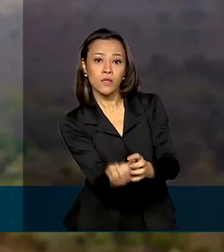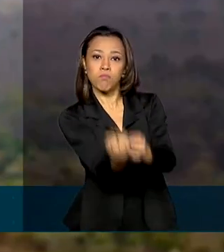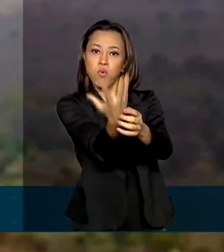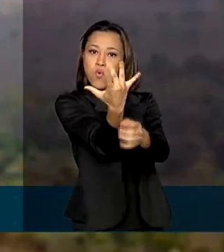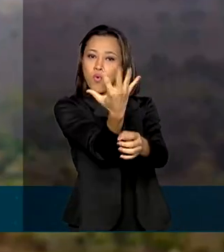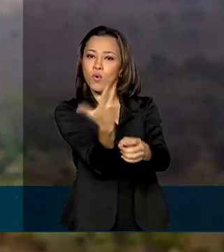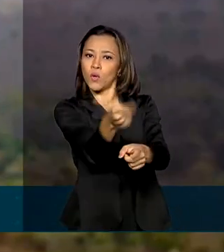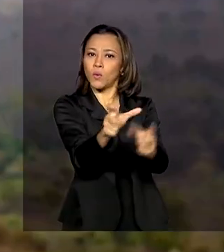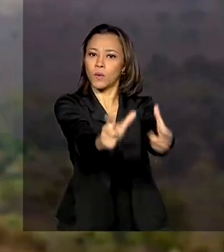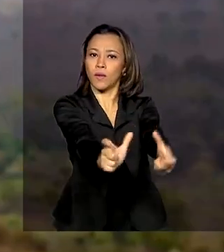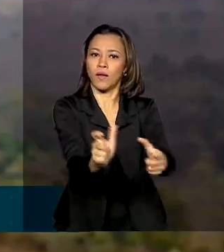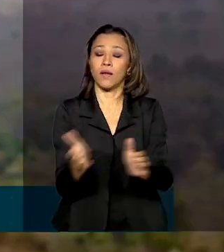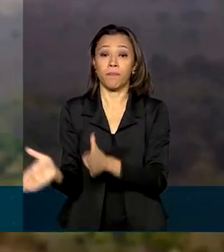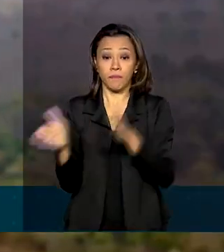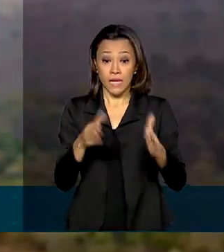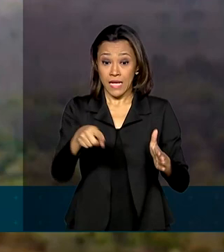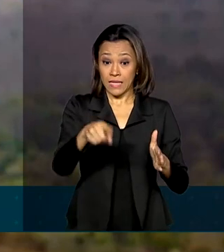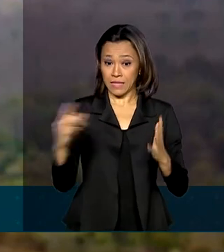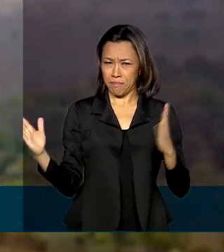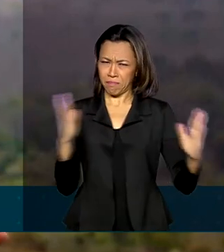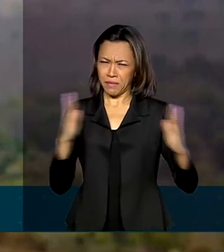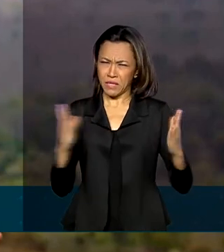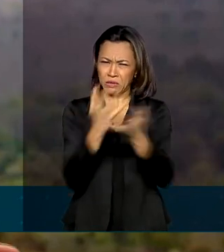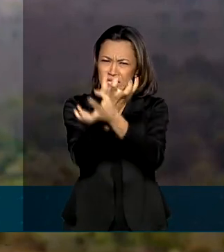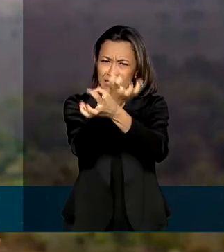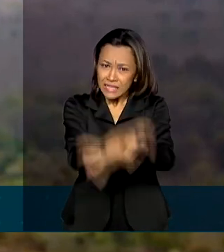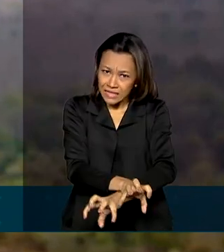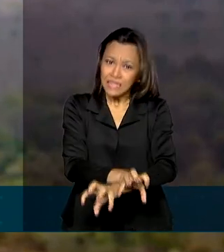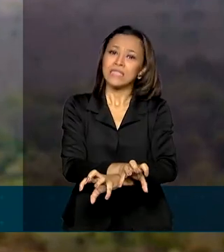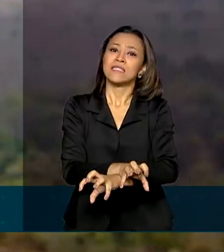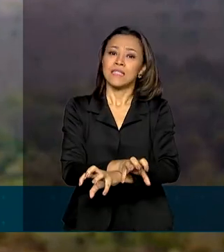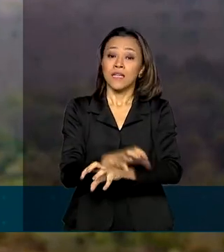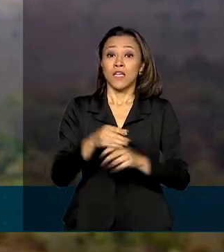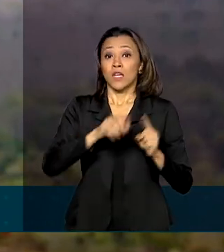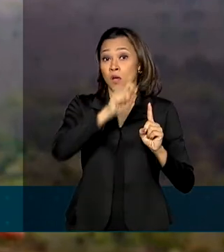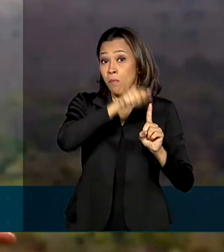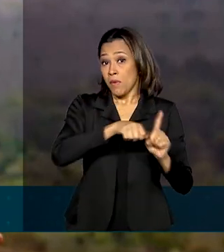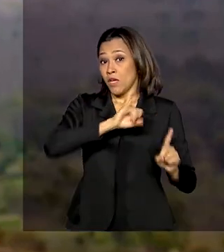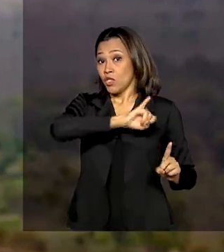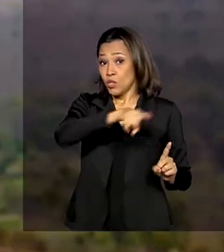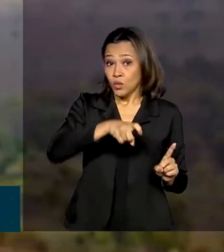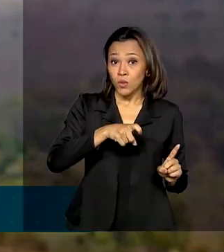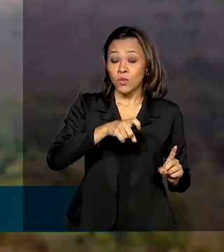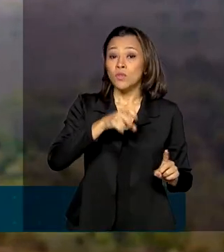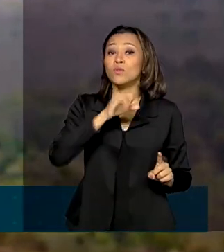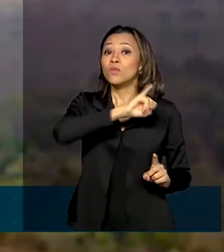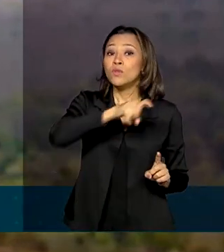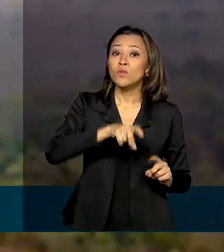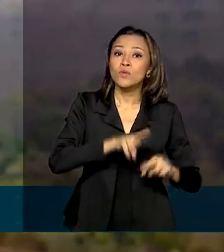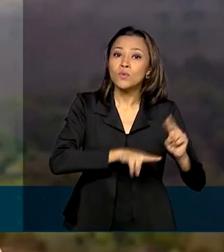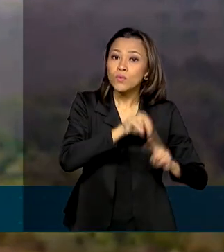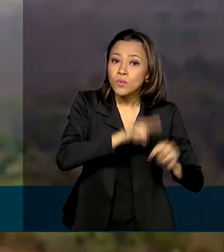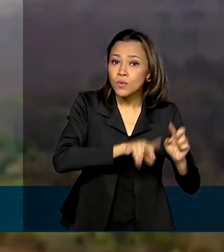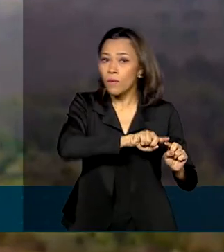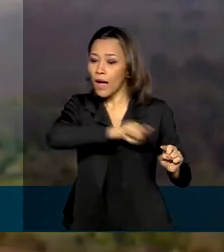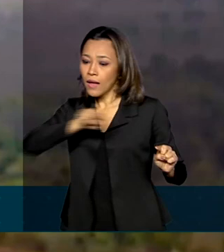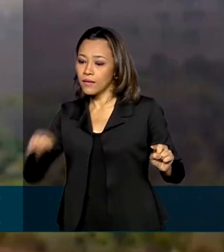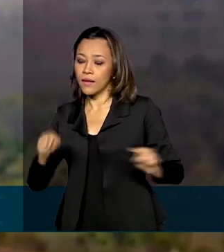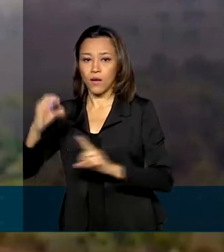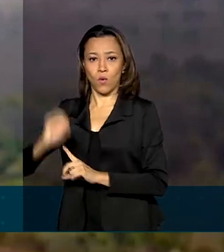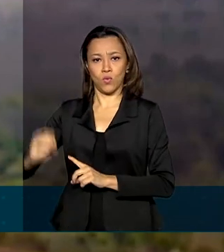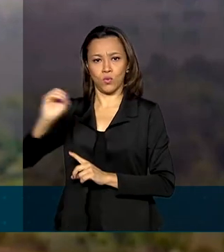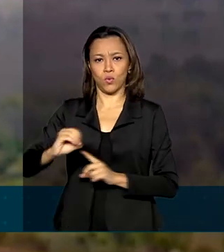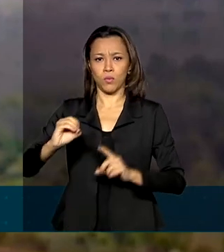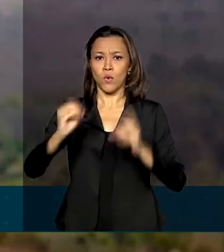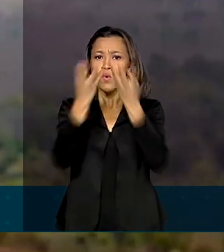O período de seca no Cerrado é mais intenso entre junho e outubro, quando a umidade é muito baixa